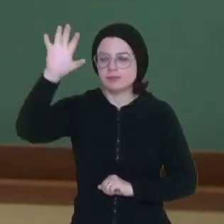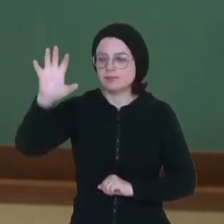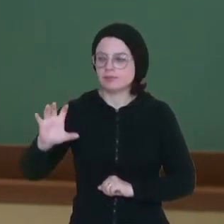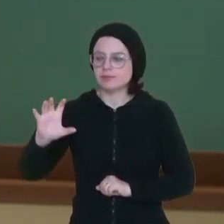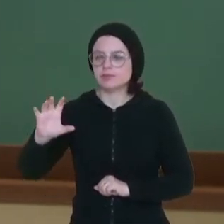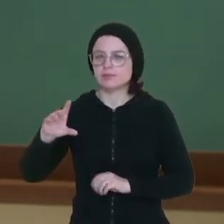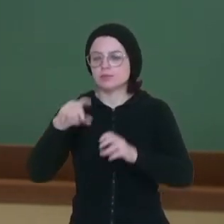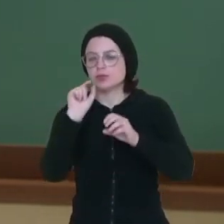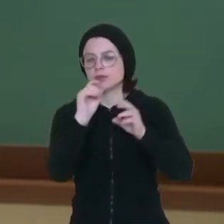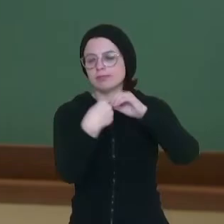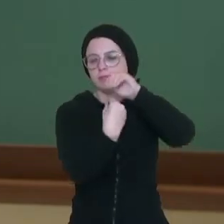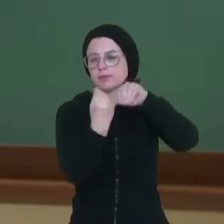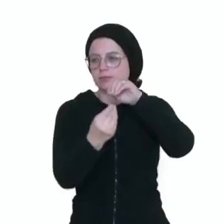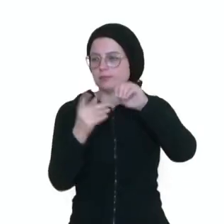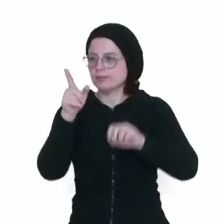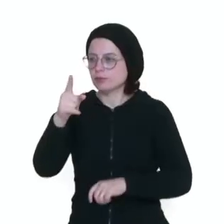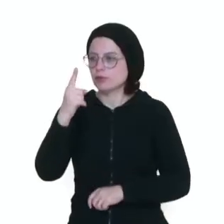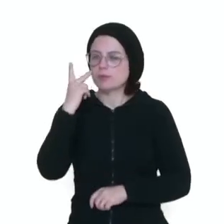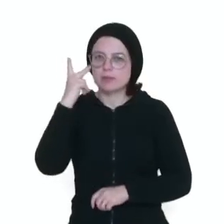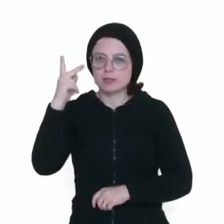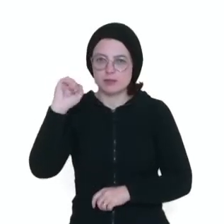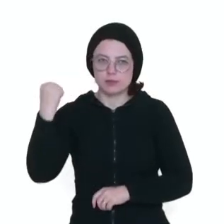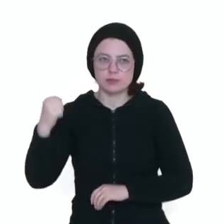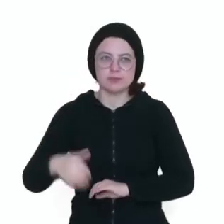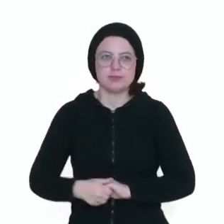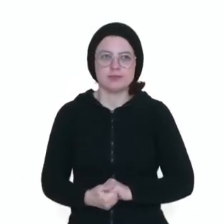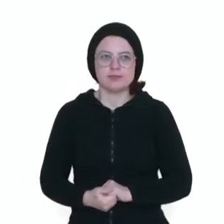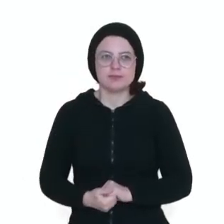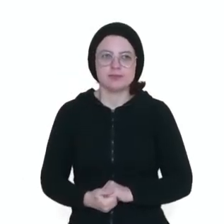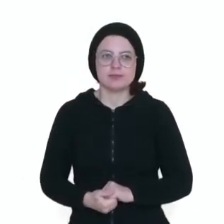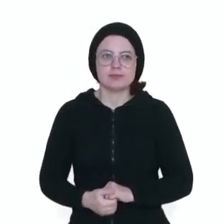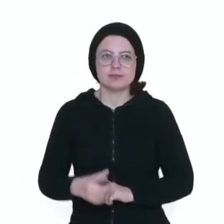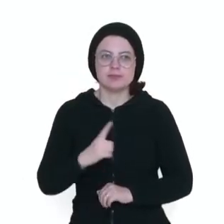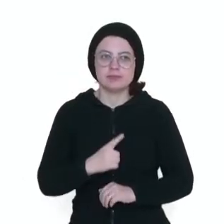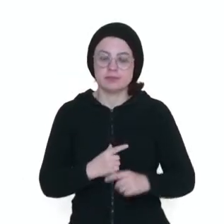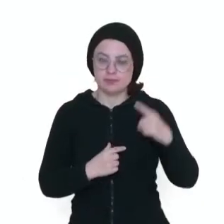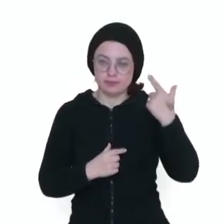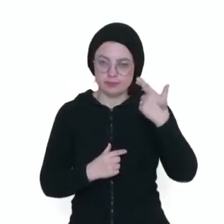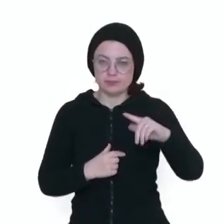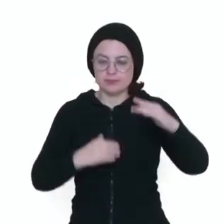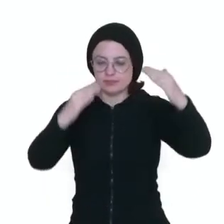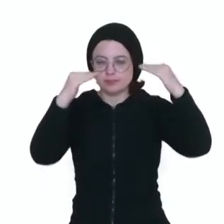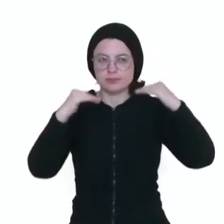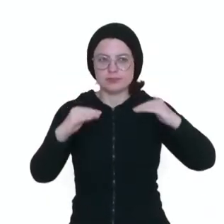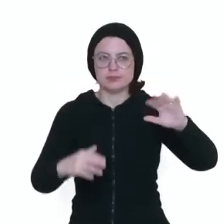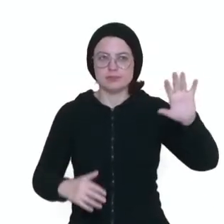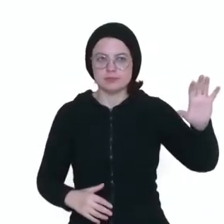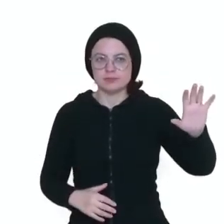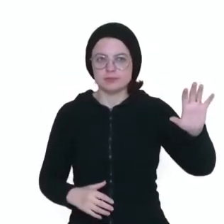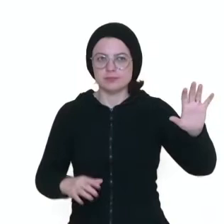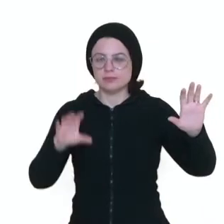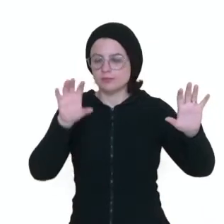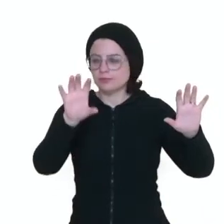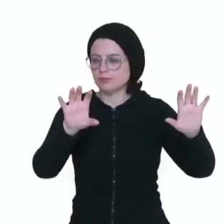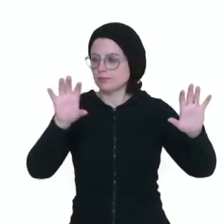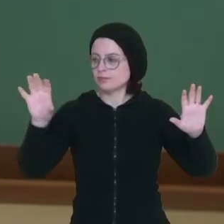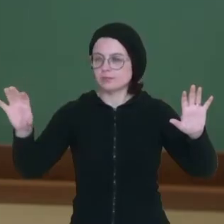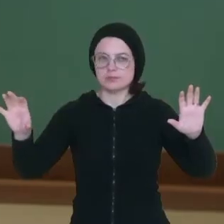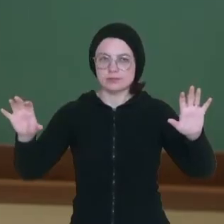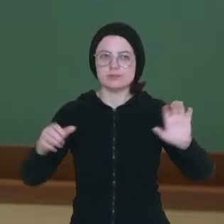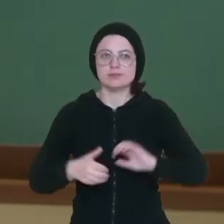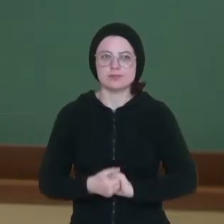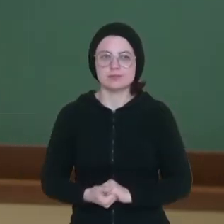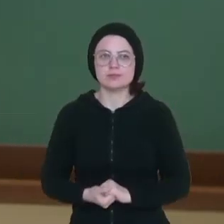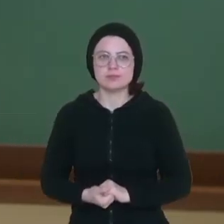razão entre os valores, 1 para 8. Na segunda linha, a gente tem 9 massas de água sendo produzida, 1 e 8, e a relação